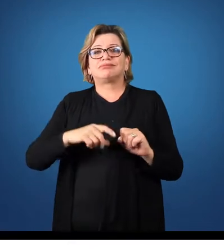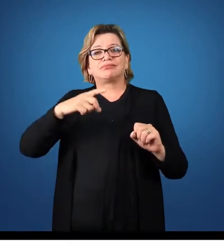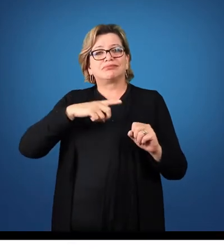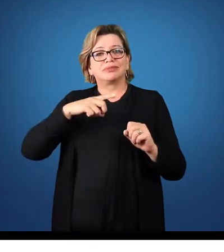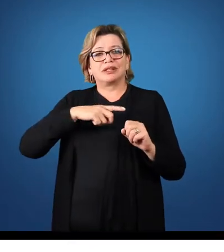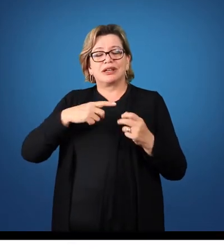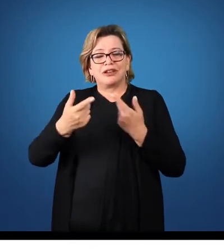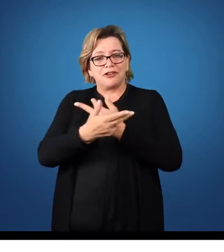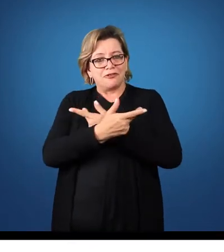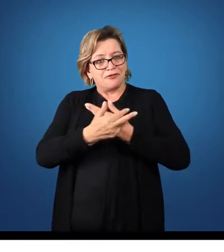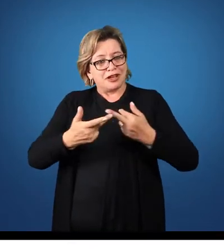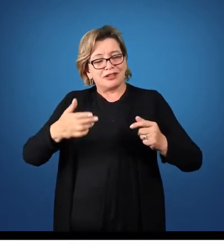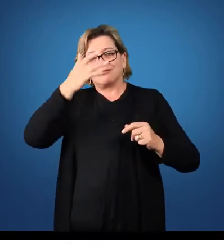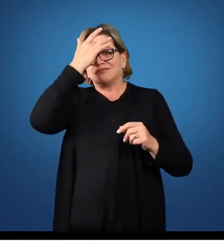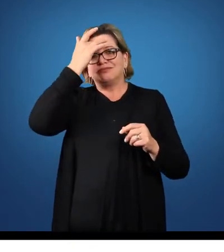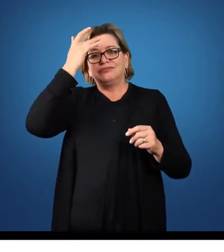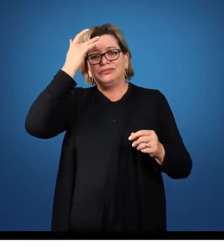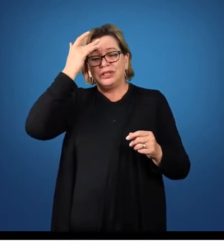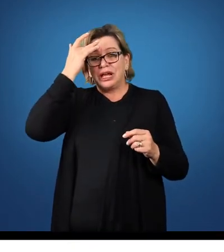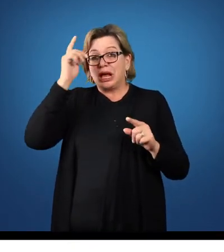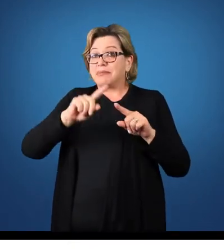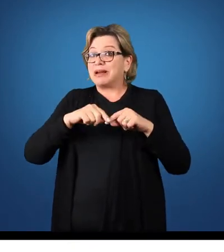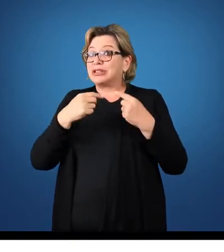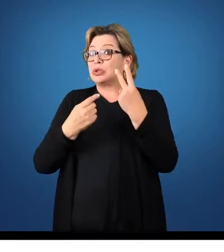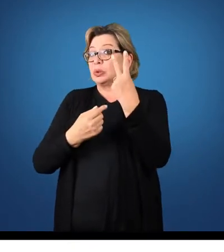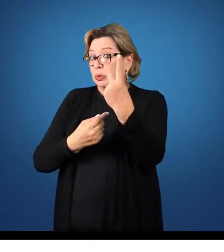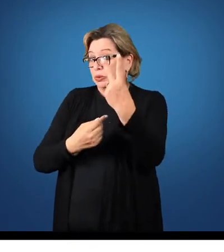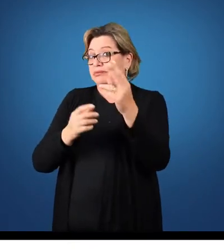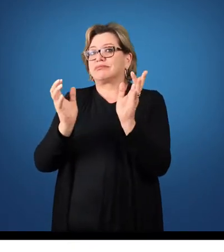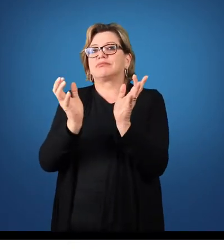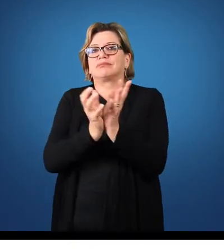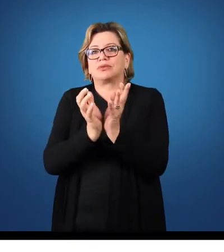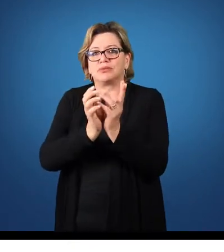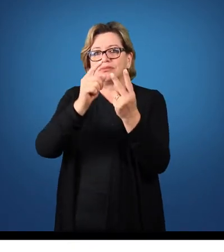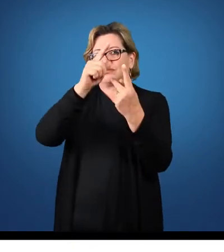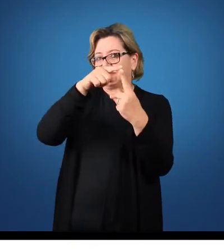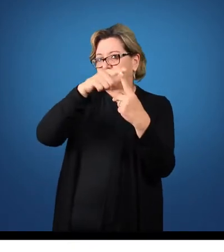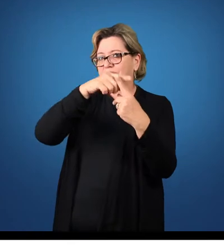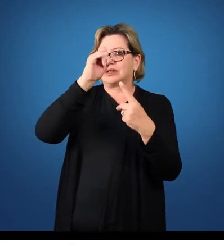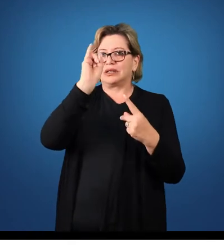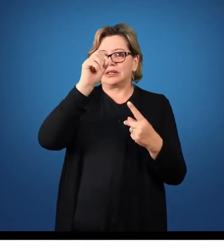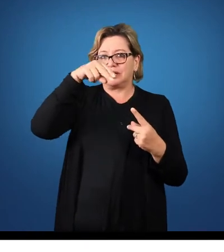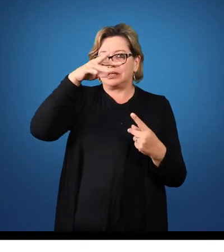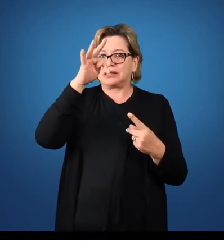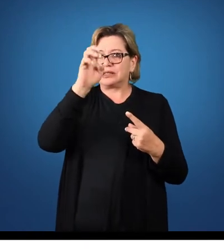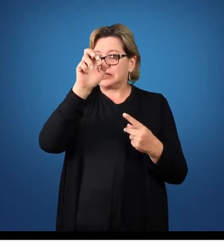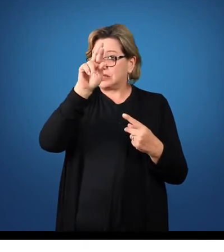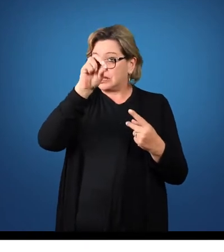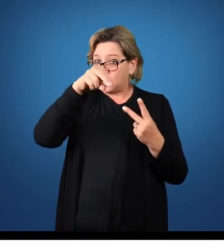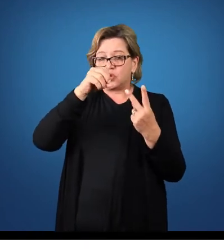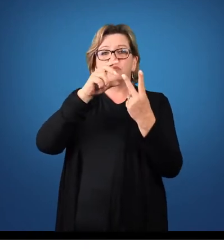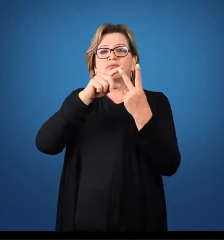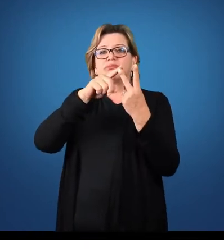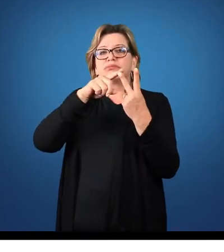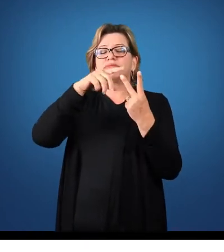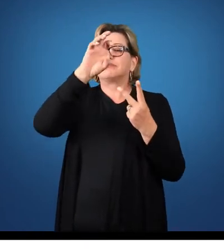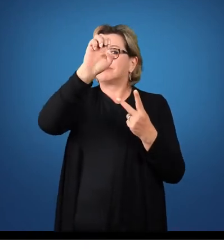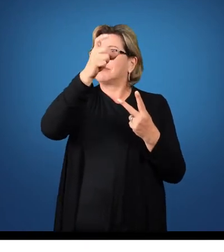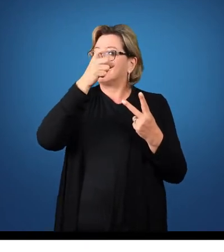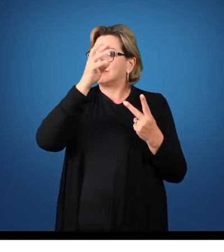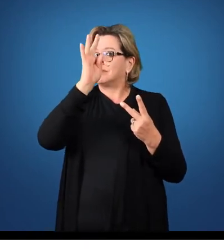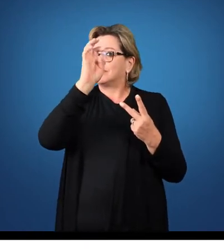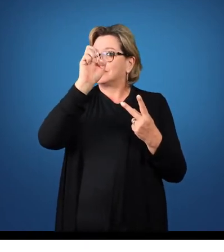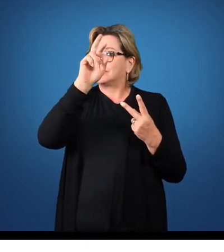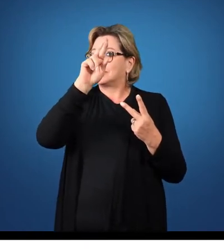diversos usuários, mas dois grandes grupos, que são os usuários internos e os usuários externos. Os usuários